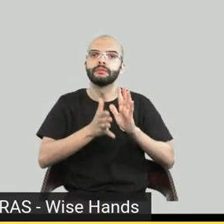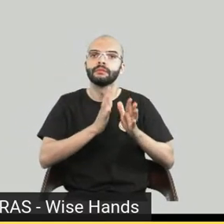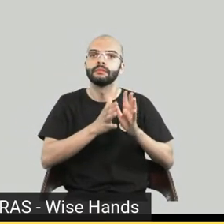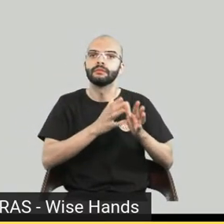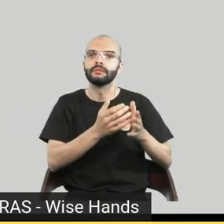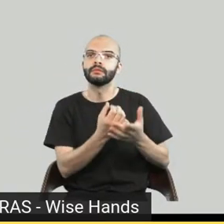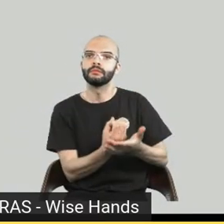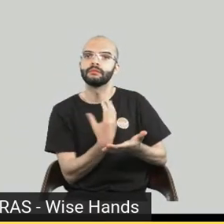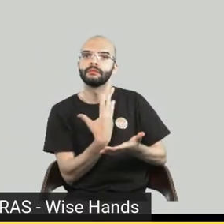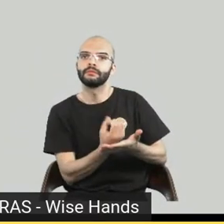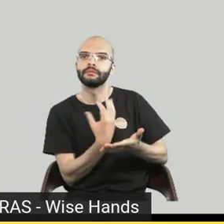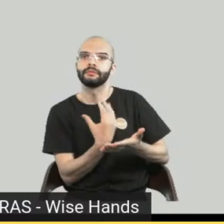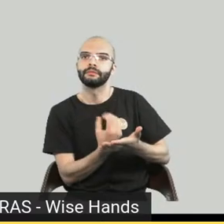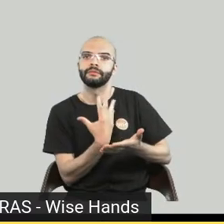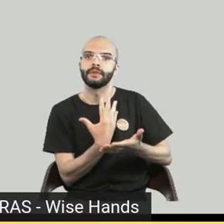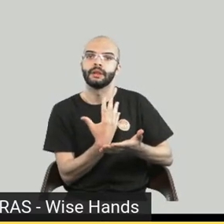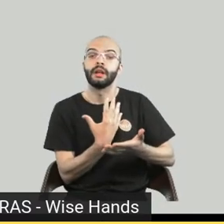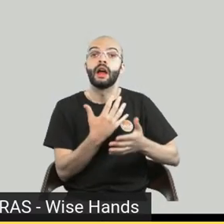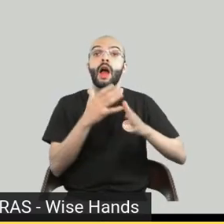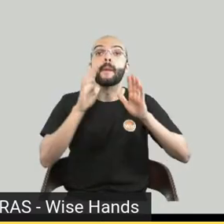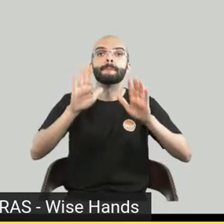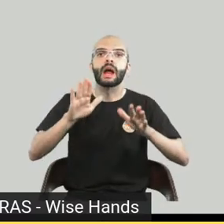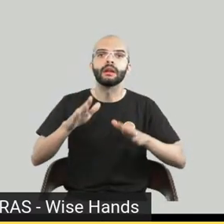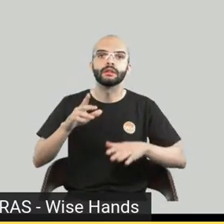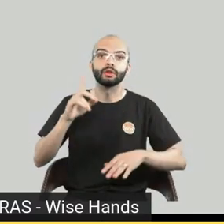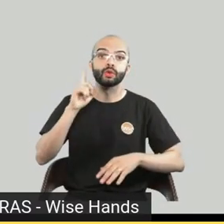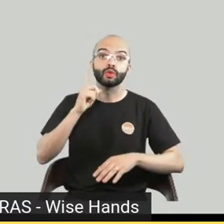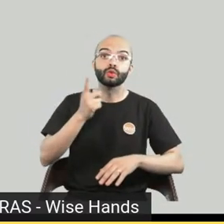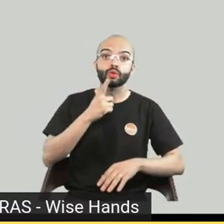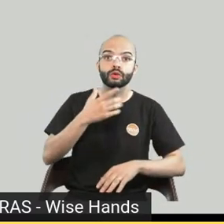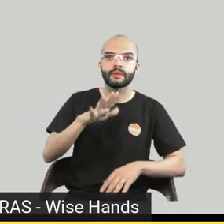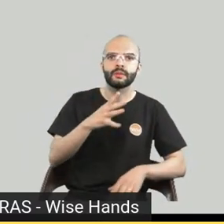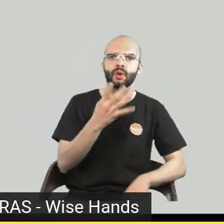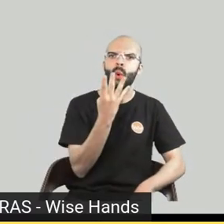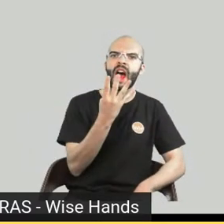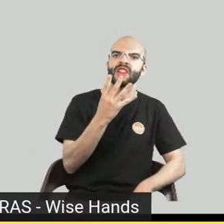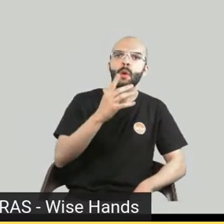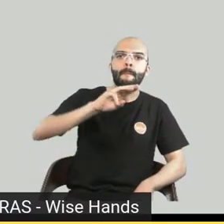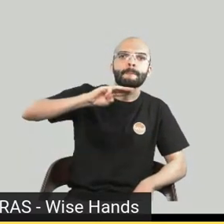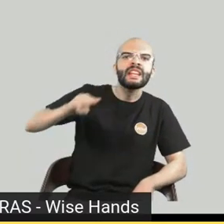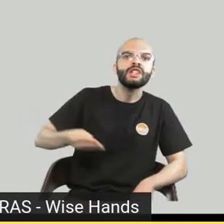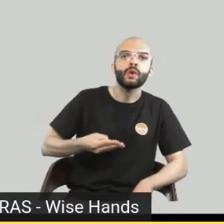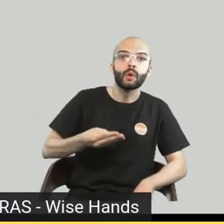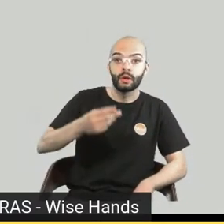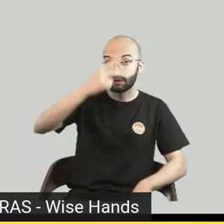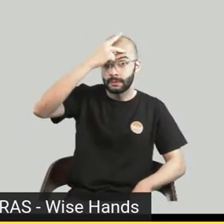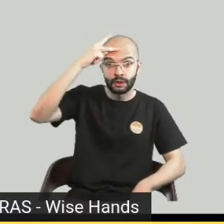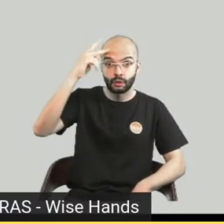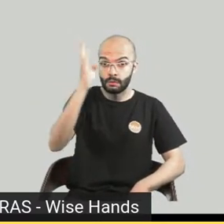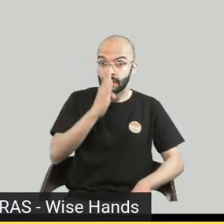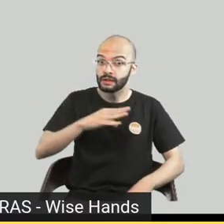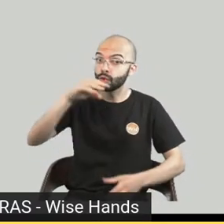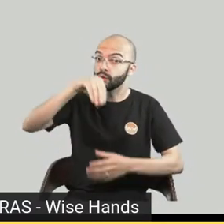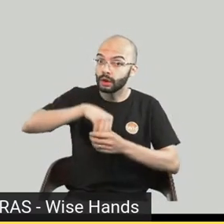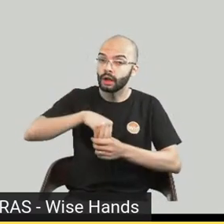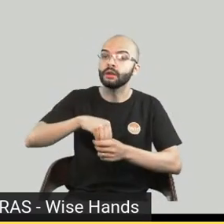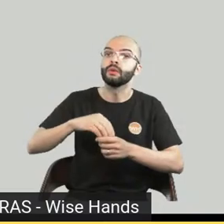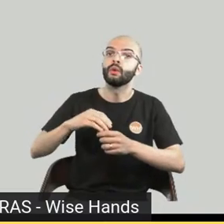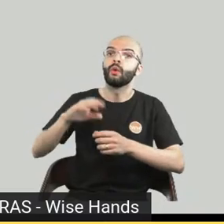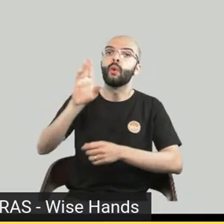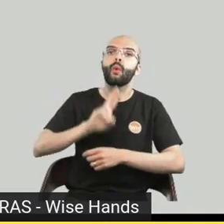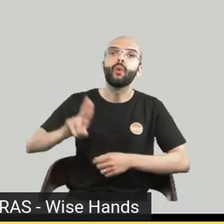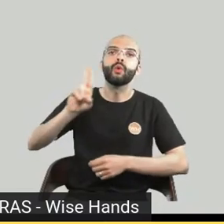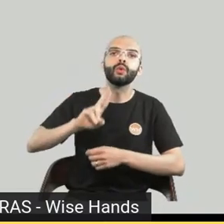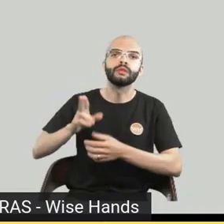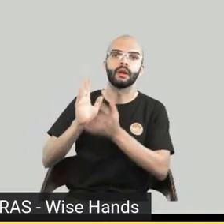torno de 4 milhões e meio de pessoas no Brasil que são surdos e que utilizam a língua de sinais para se comunicar e não tem